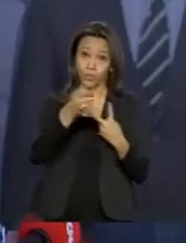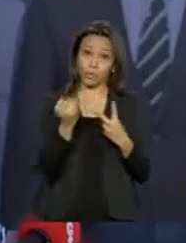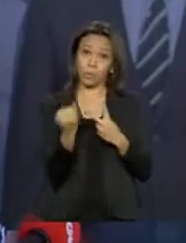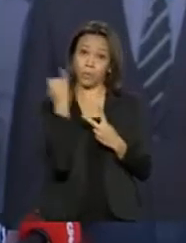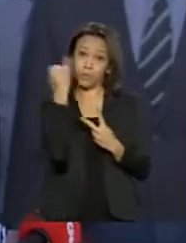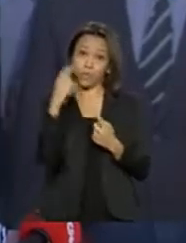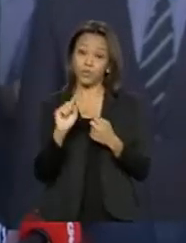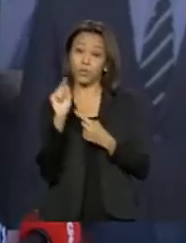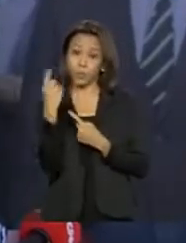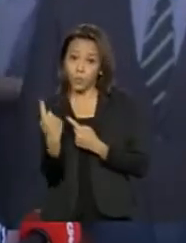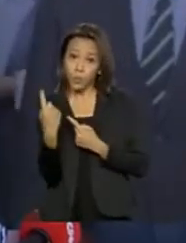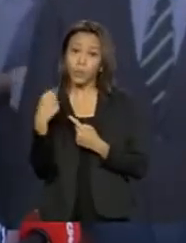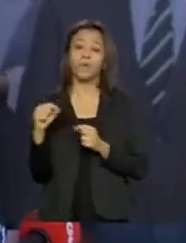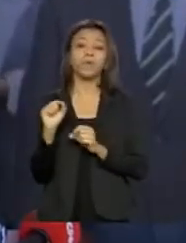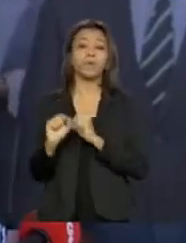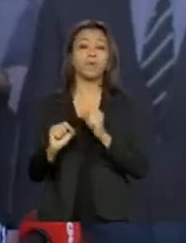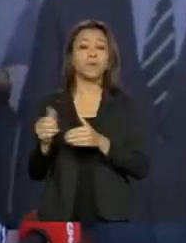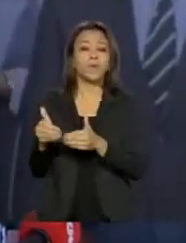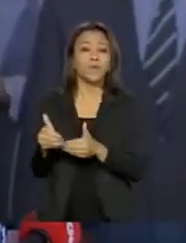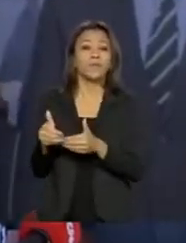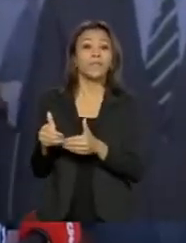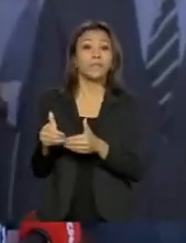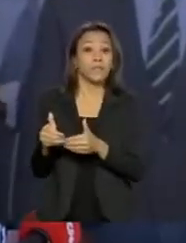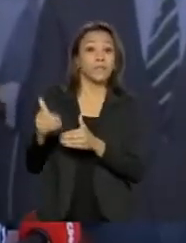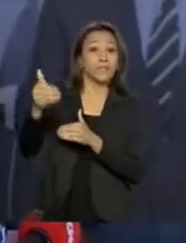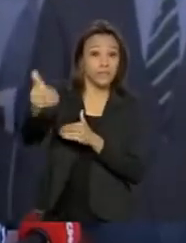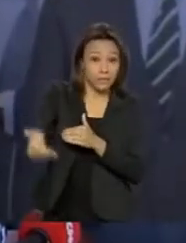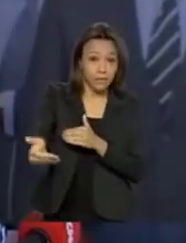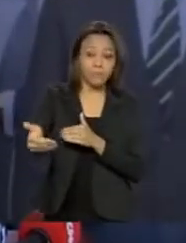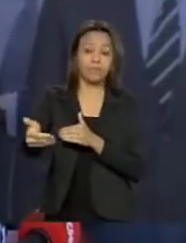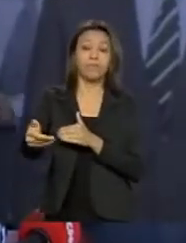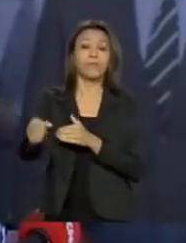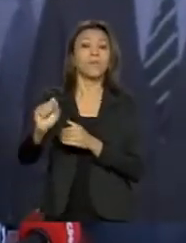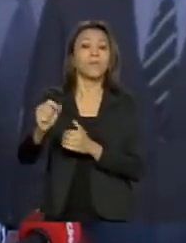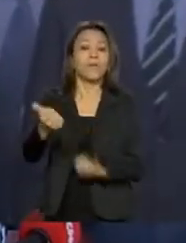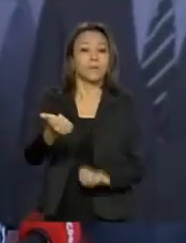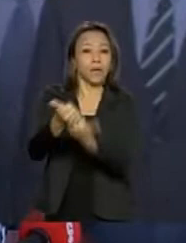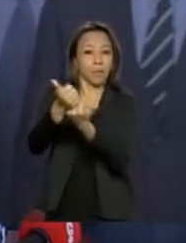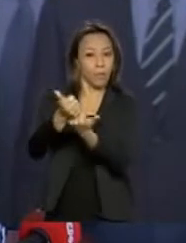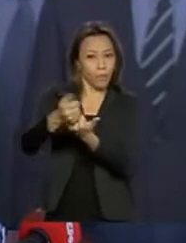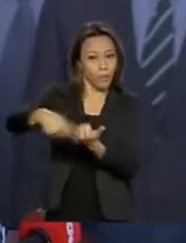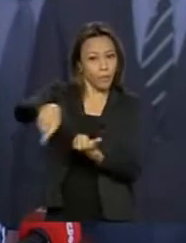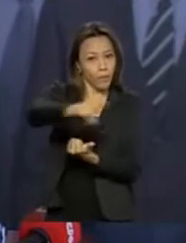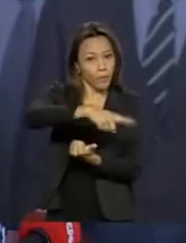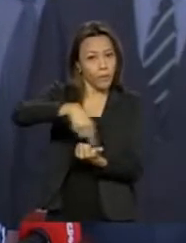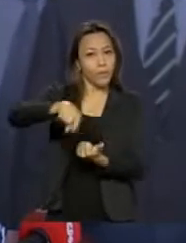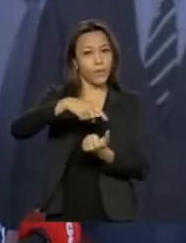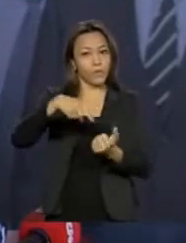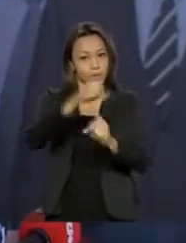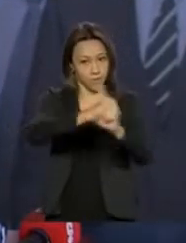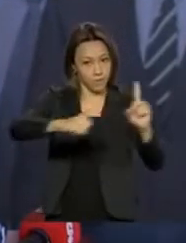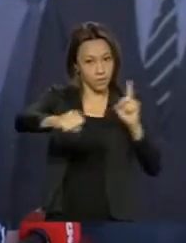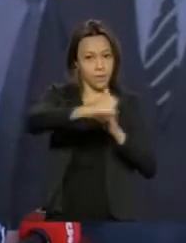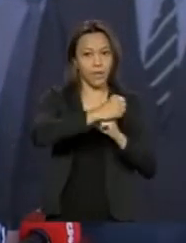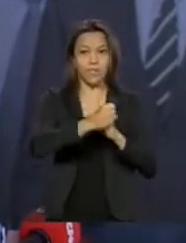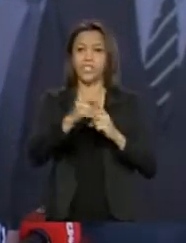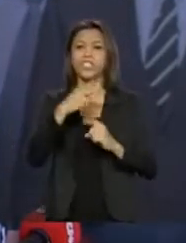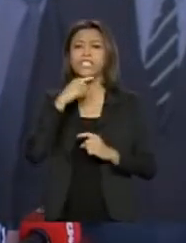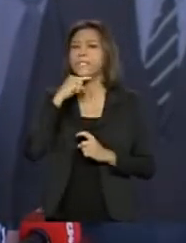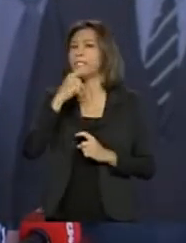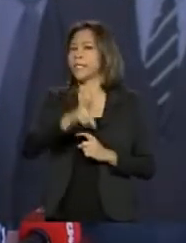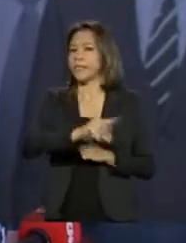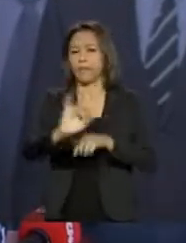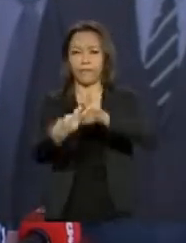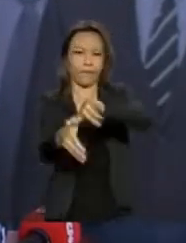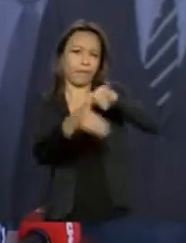lançar, estender essa camada de proteção à população brasileira, o presidente não deixou ninguém para trás, e, dentro